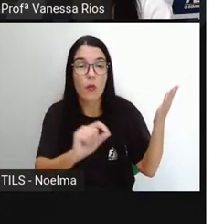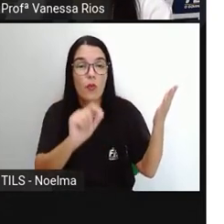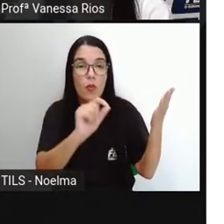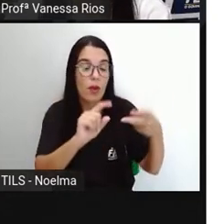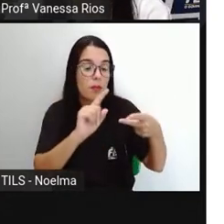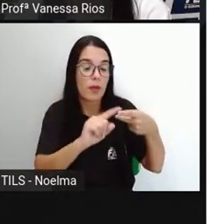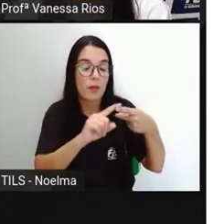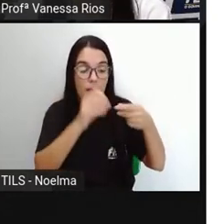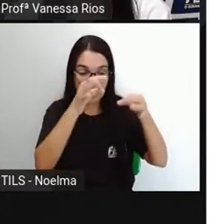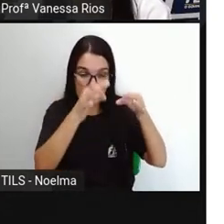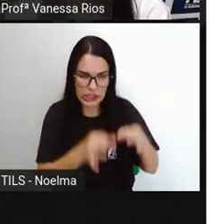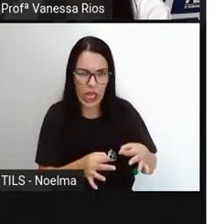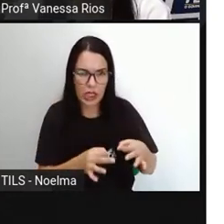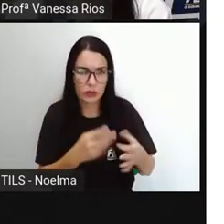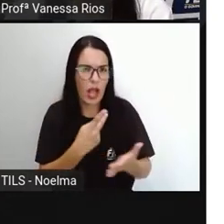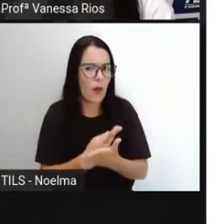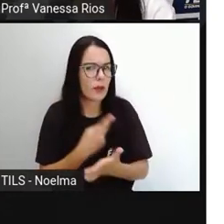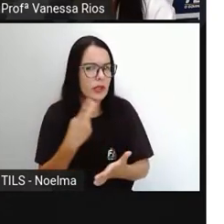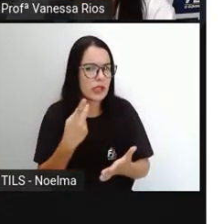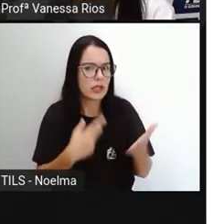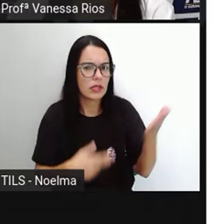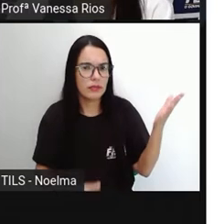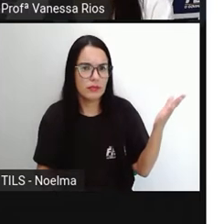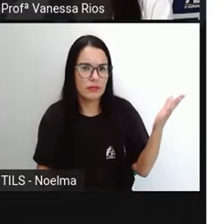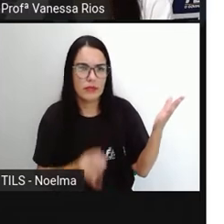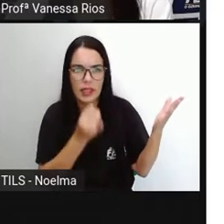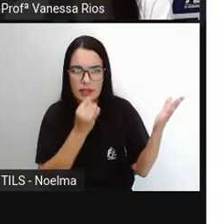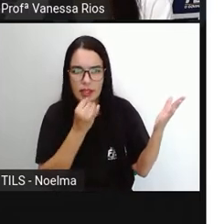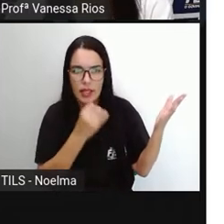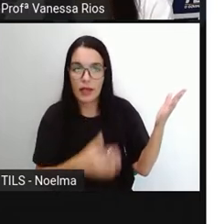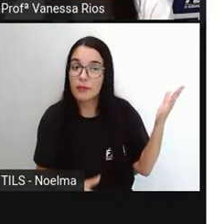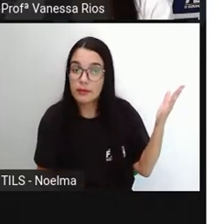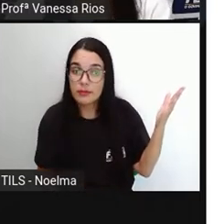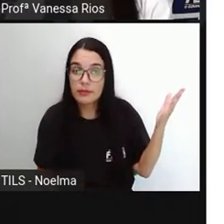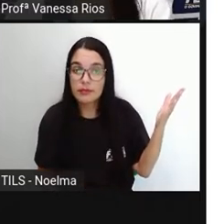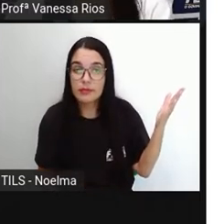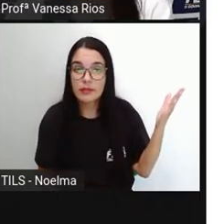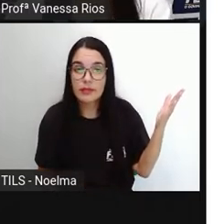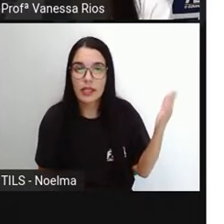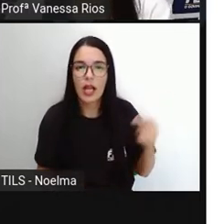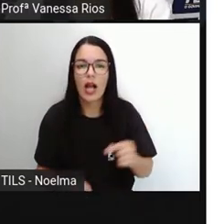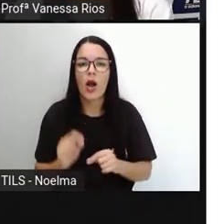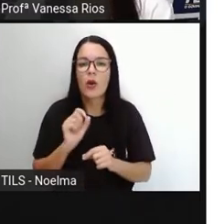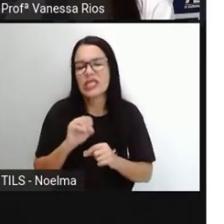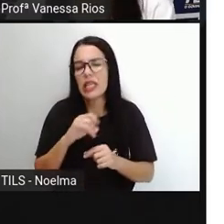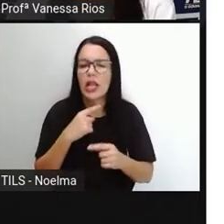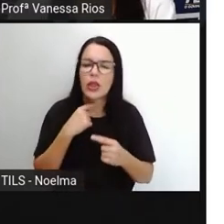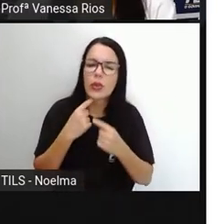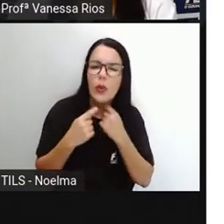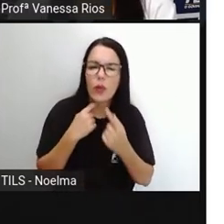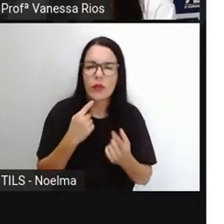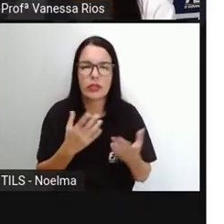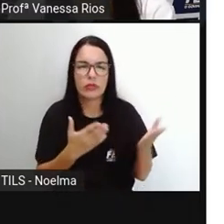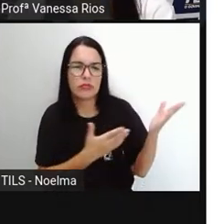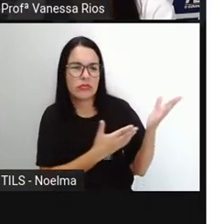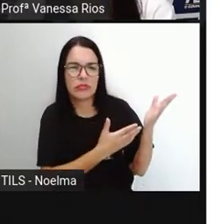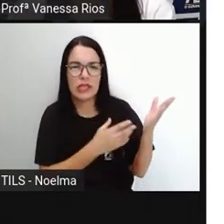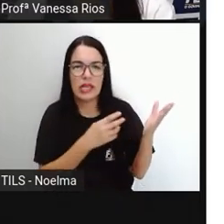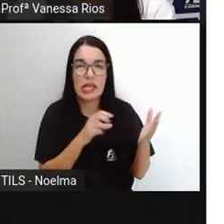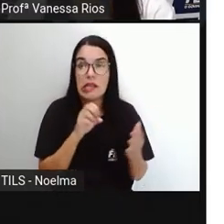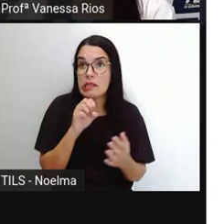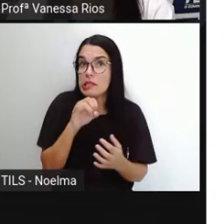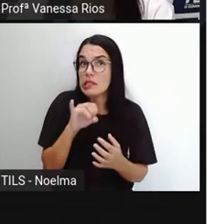Indicação de modo certo, preciso. O exemplo, como banana. Subjuntivo, indica incerteza, né?